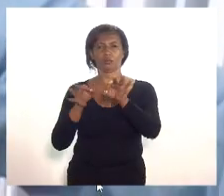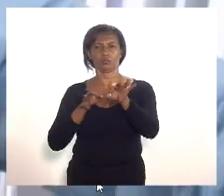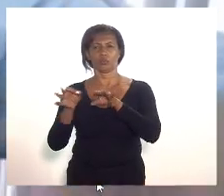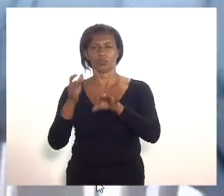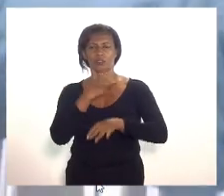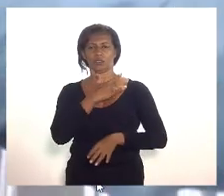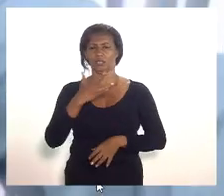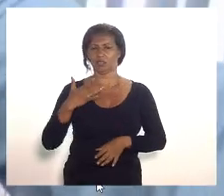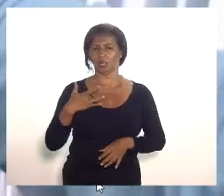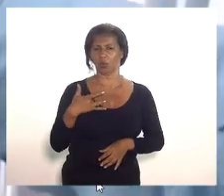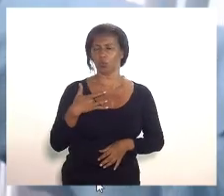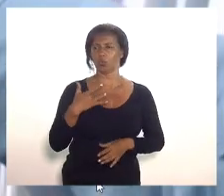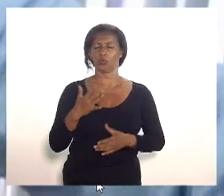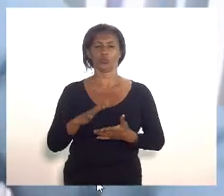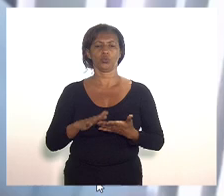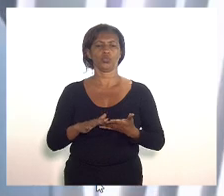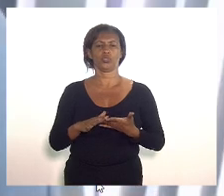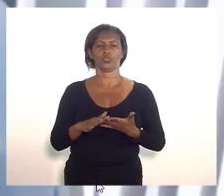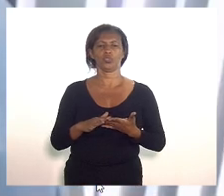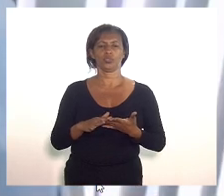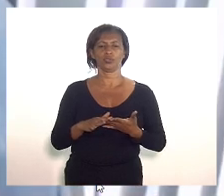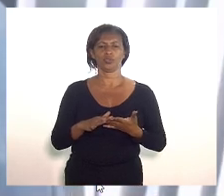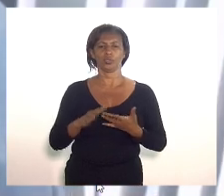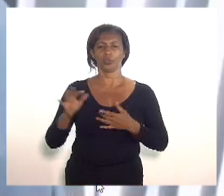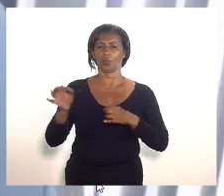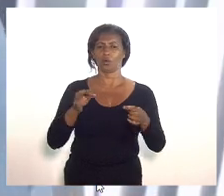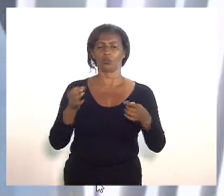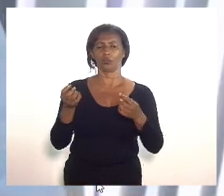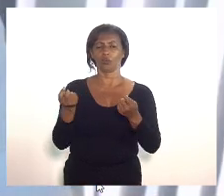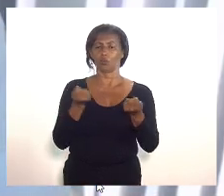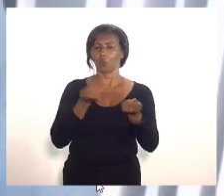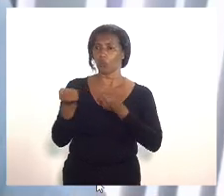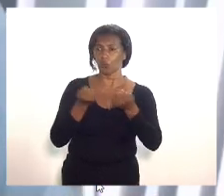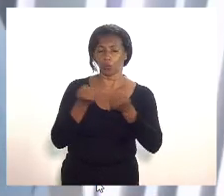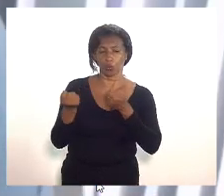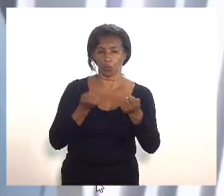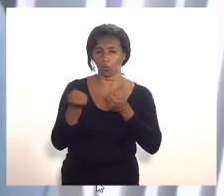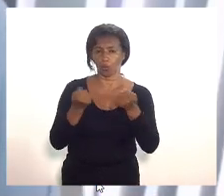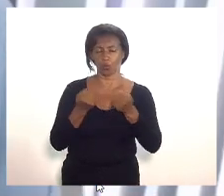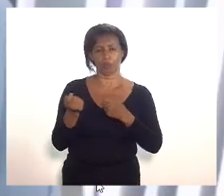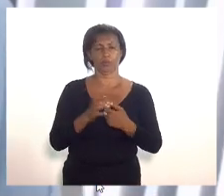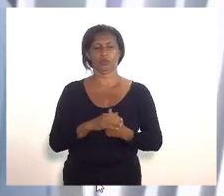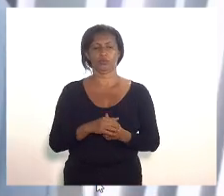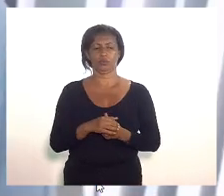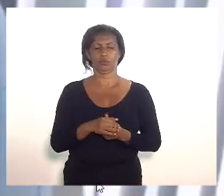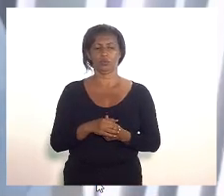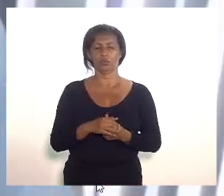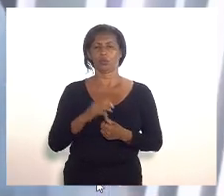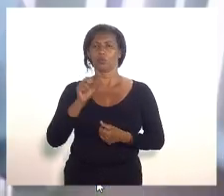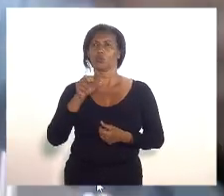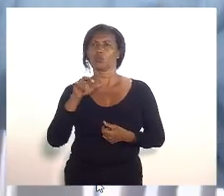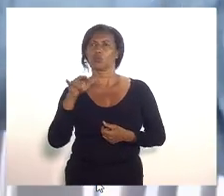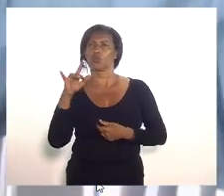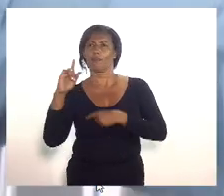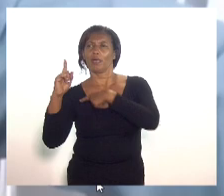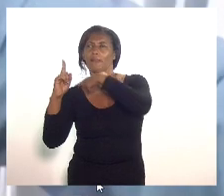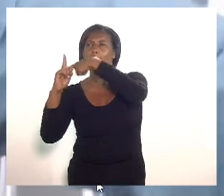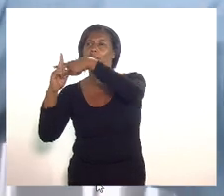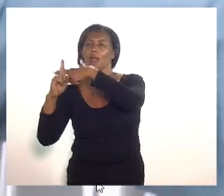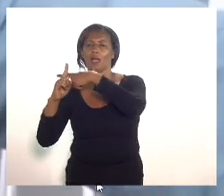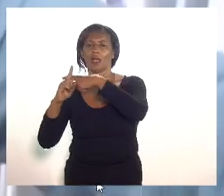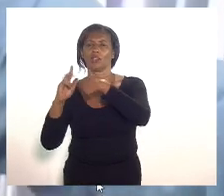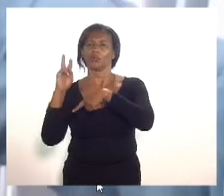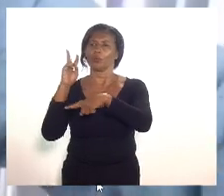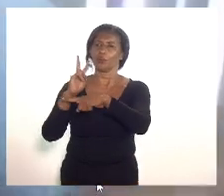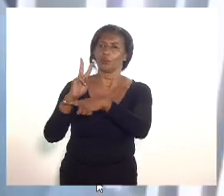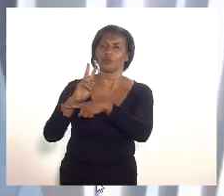e saúde quanto no plano econômico com medidas como o plano supera mais com a preservação de empregos